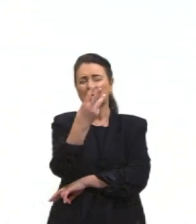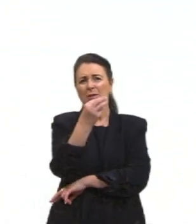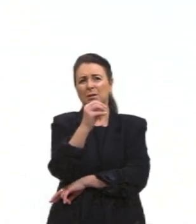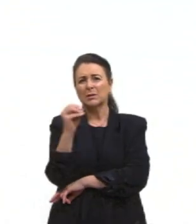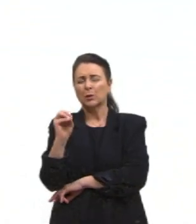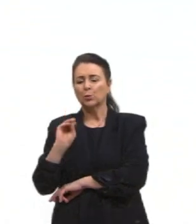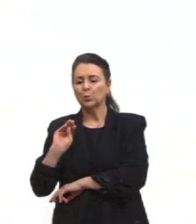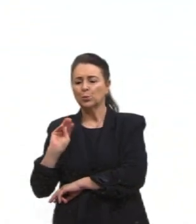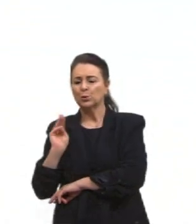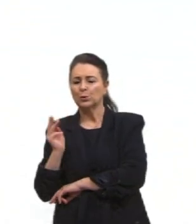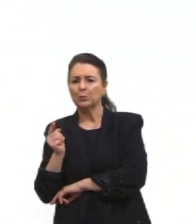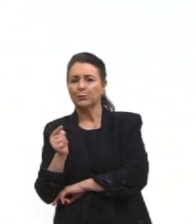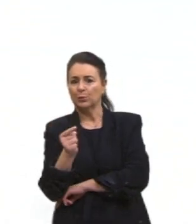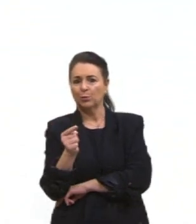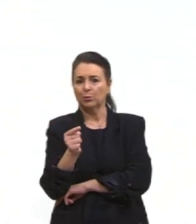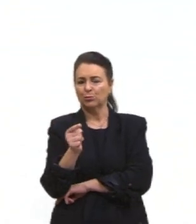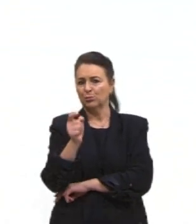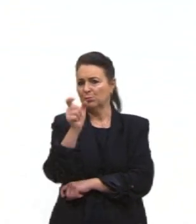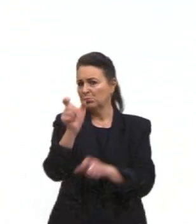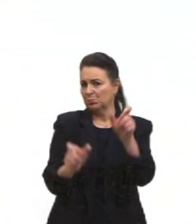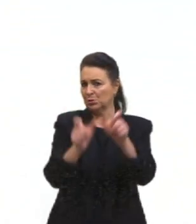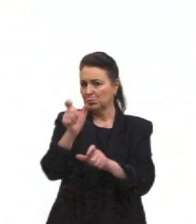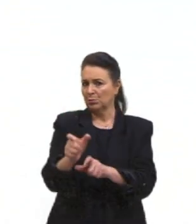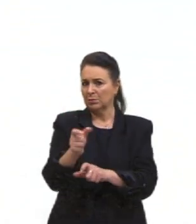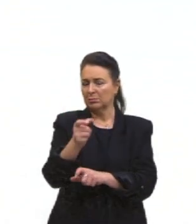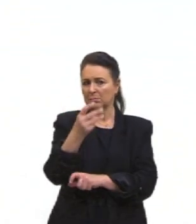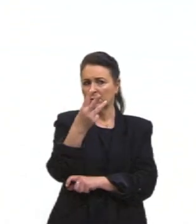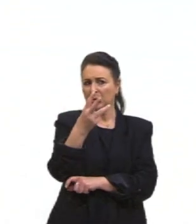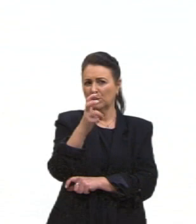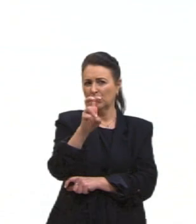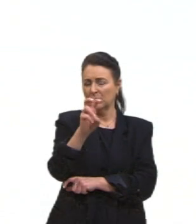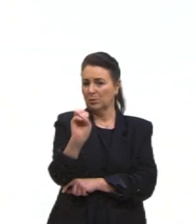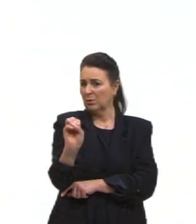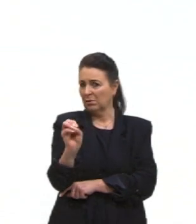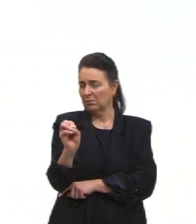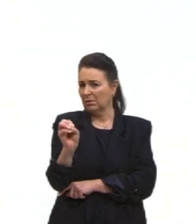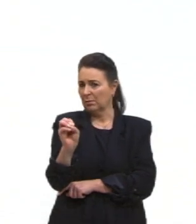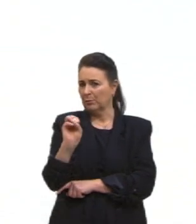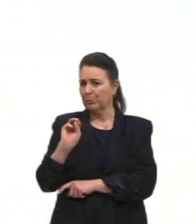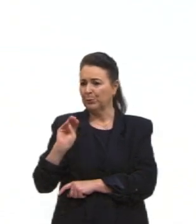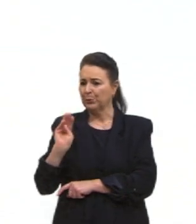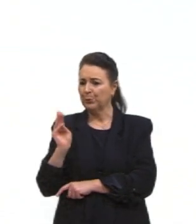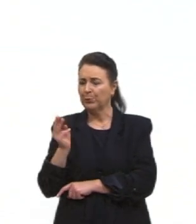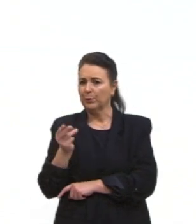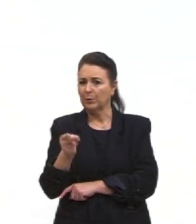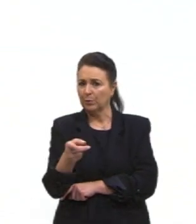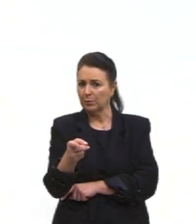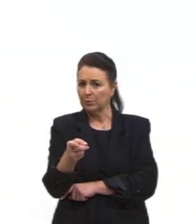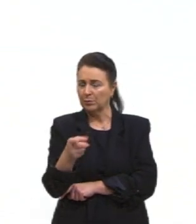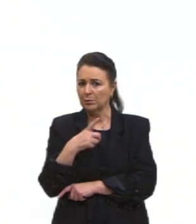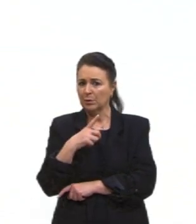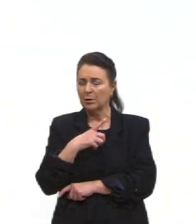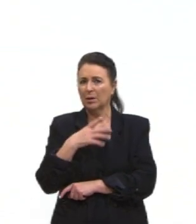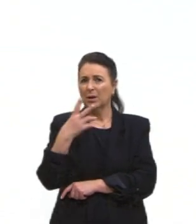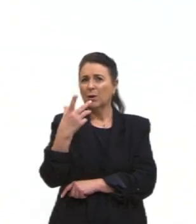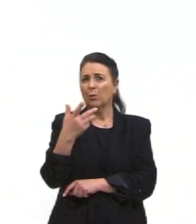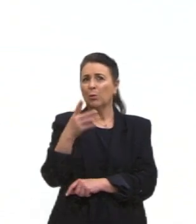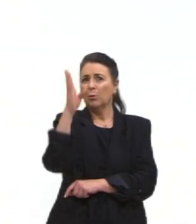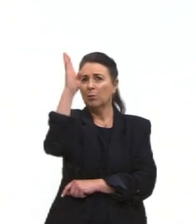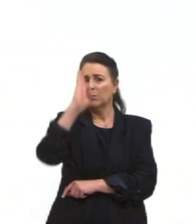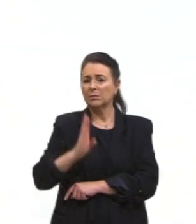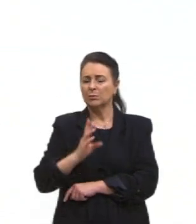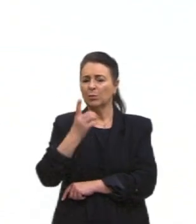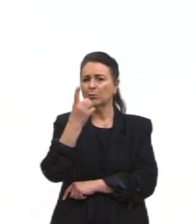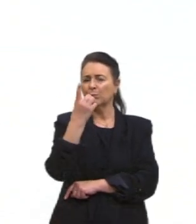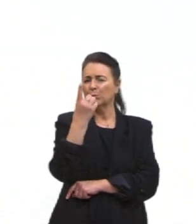habitantes. É um pouco, vamos botar 350? Se a gente pegar aí, o Brasil tem 214, né, milhões de